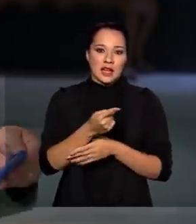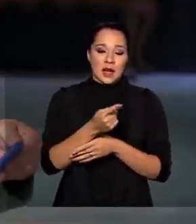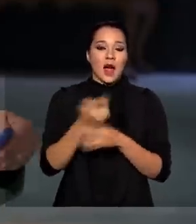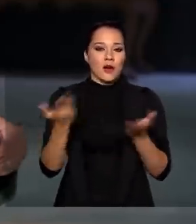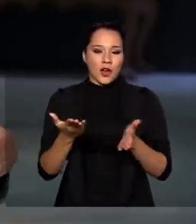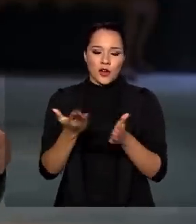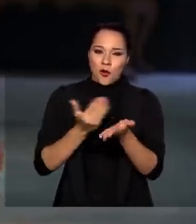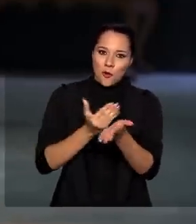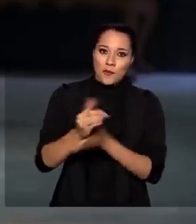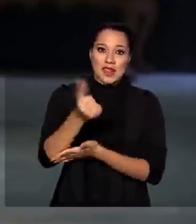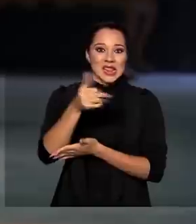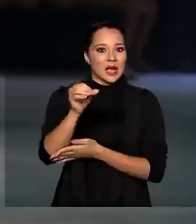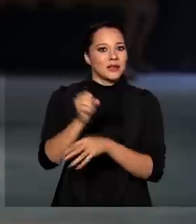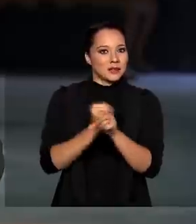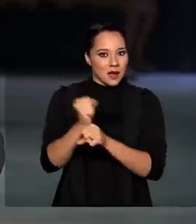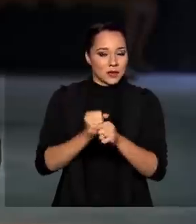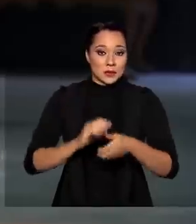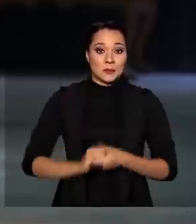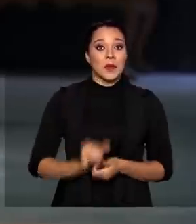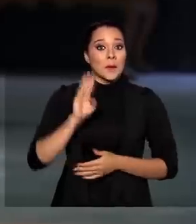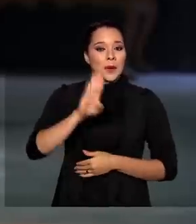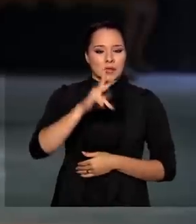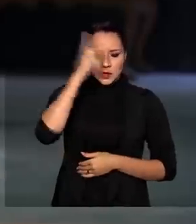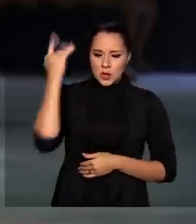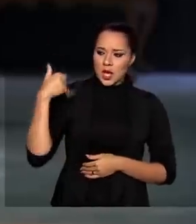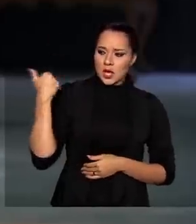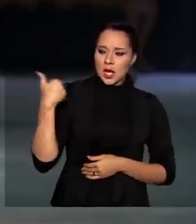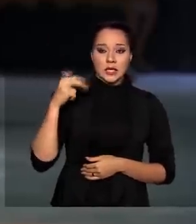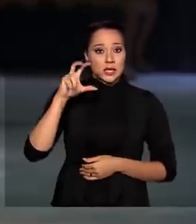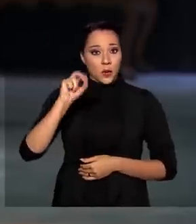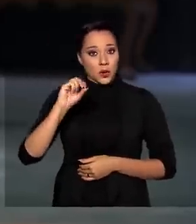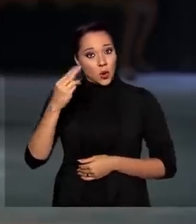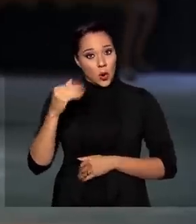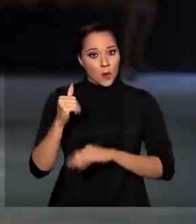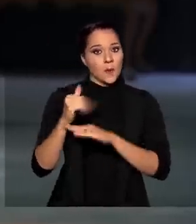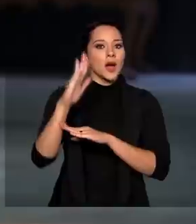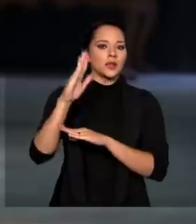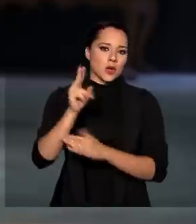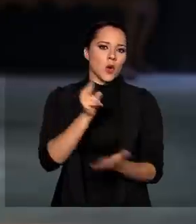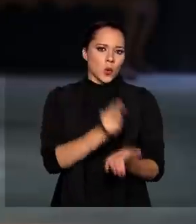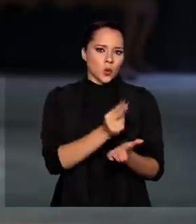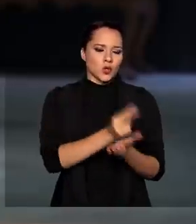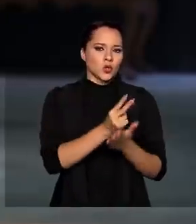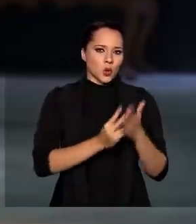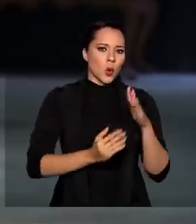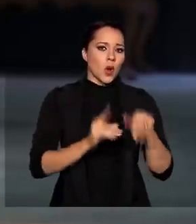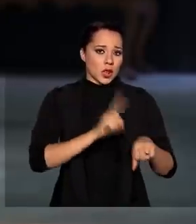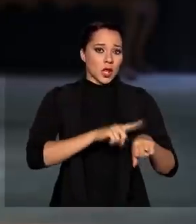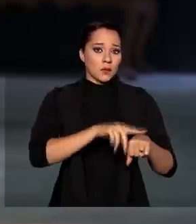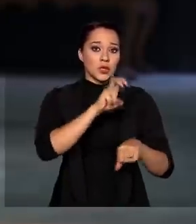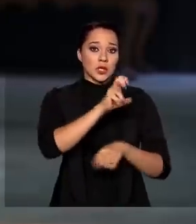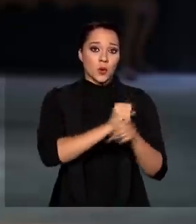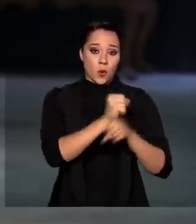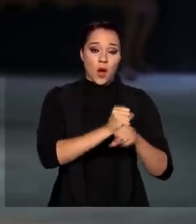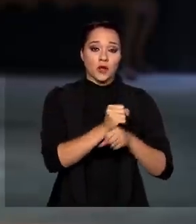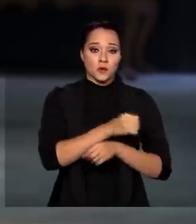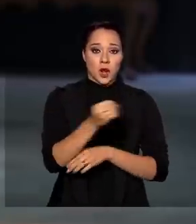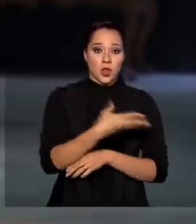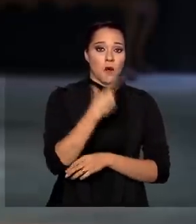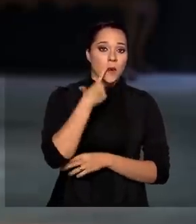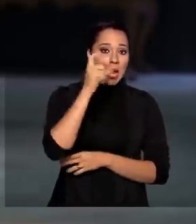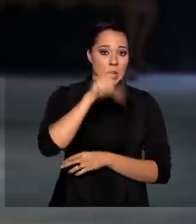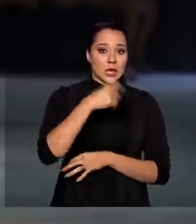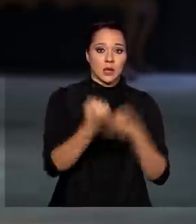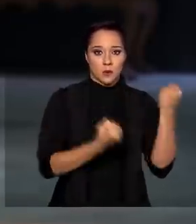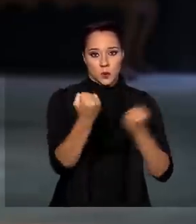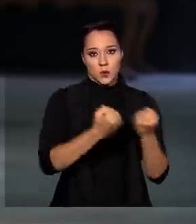10 anos, esse período. Mas, quem tem 50 anos ou mais, mantém esse limite de 5 anos para a renovação da